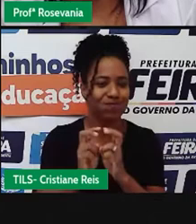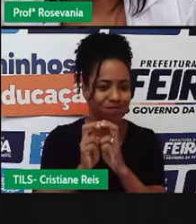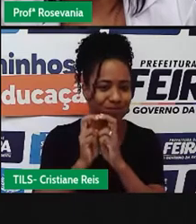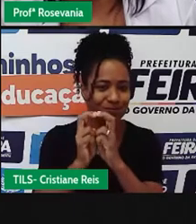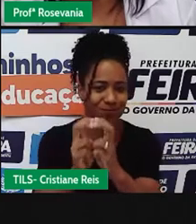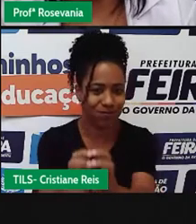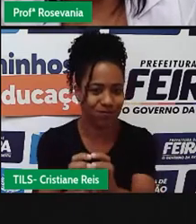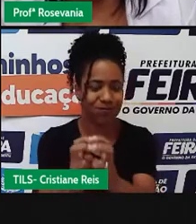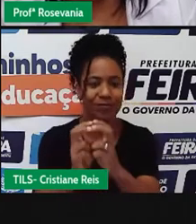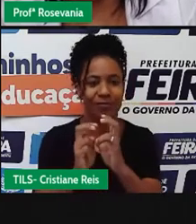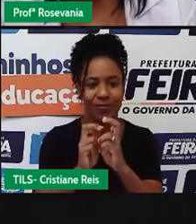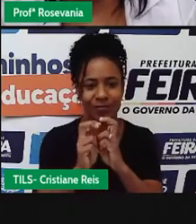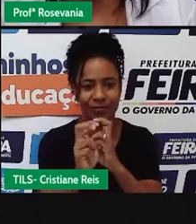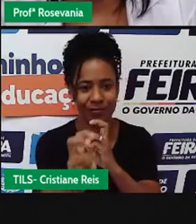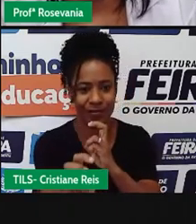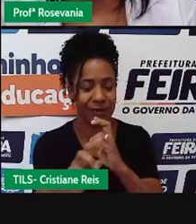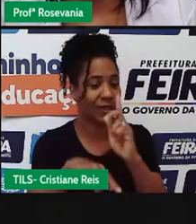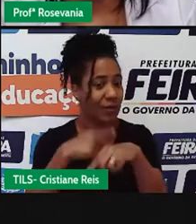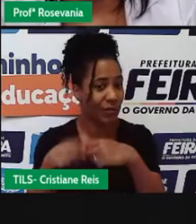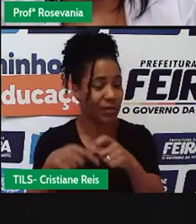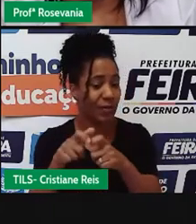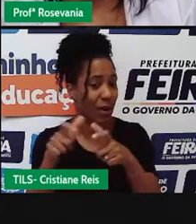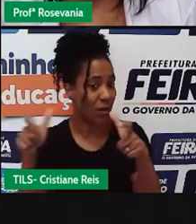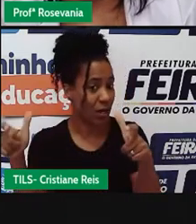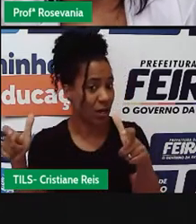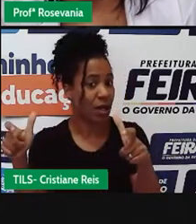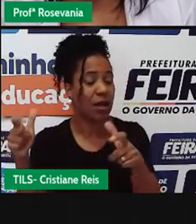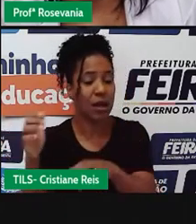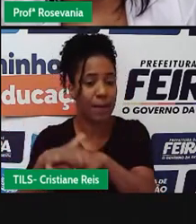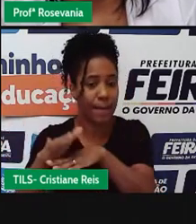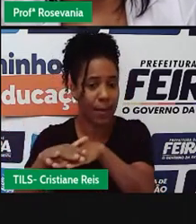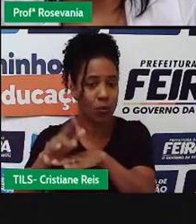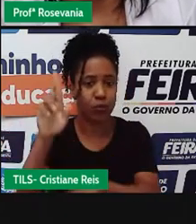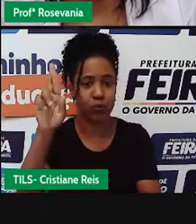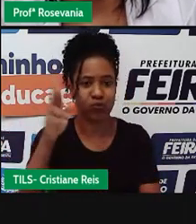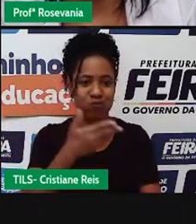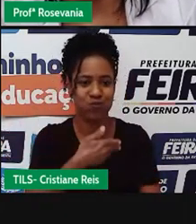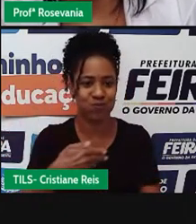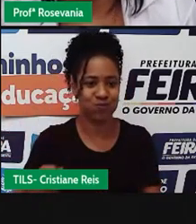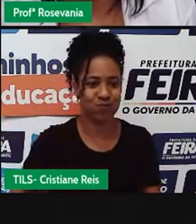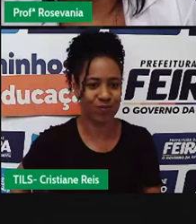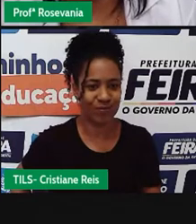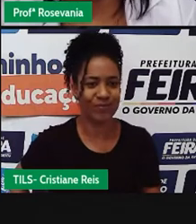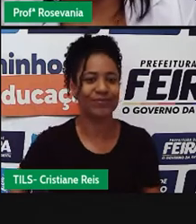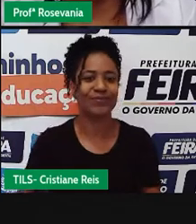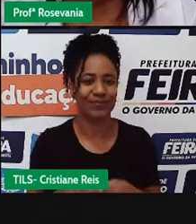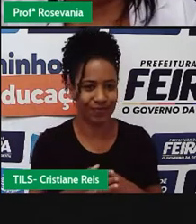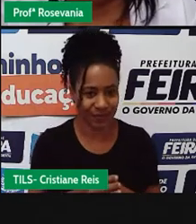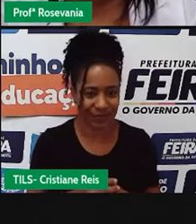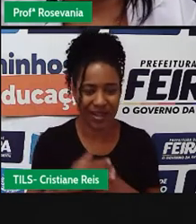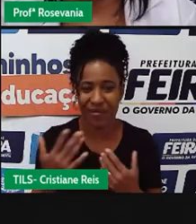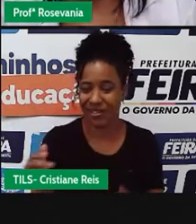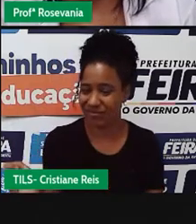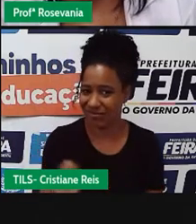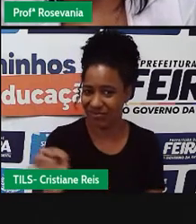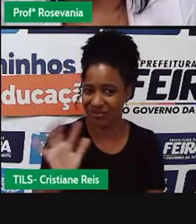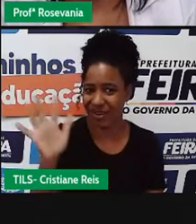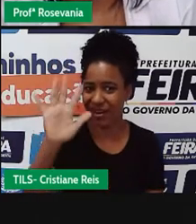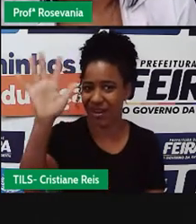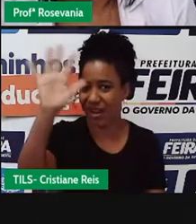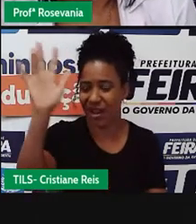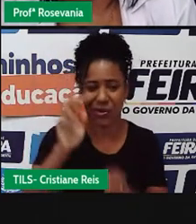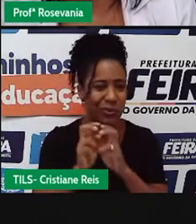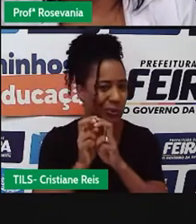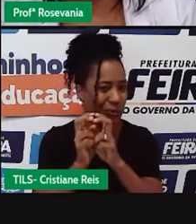construídas, a maioria, né, construídas pelo governo, mas, logo, a gente desincentivou isso justamente porque era mais barato, né, as